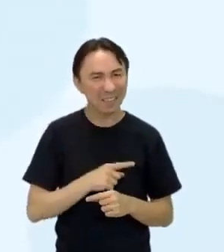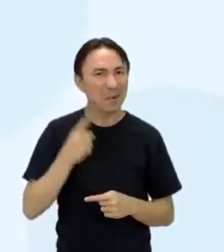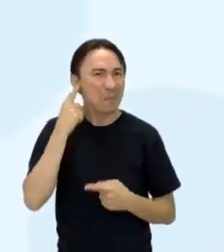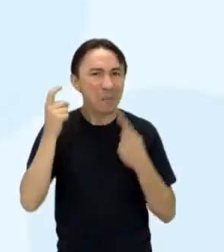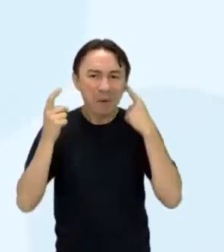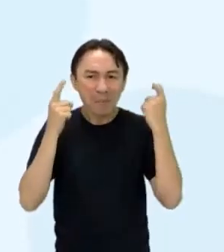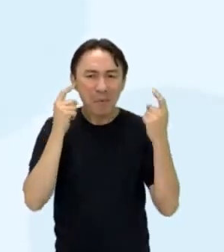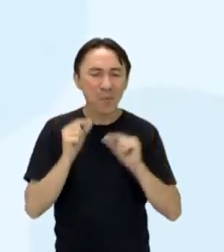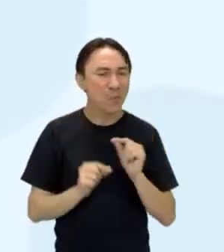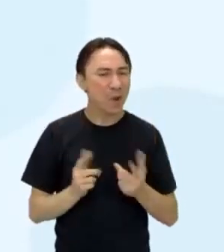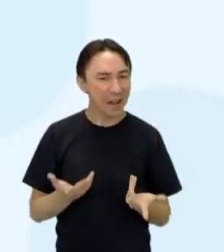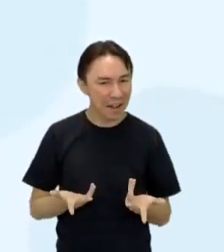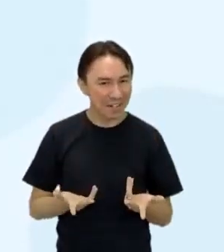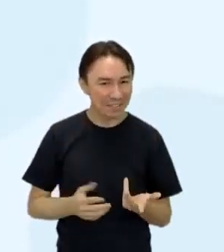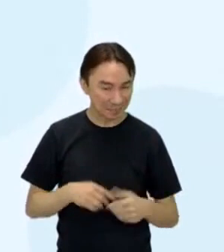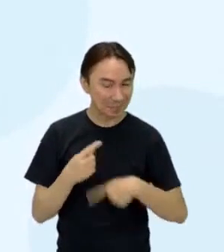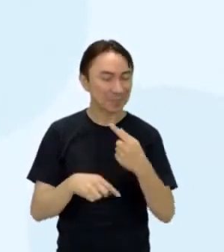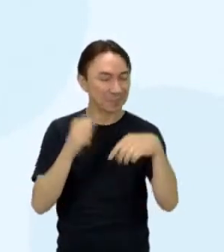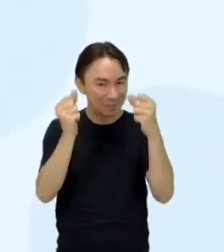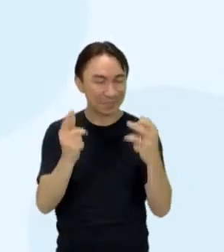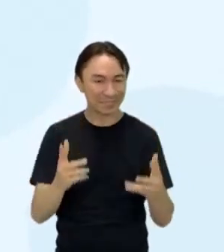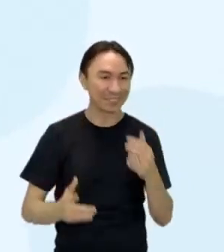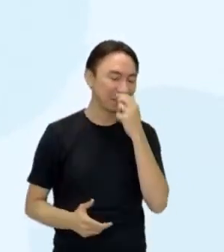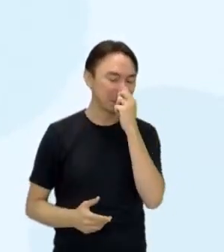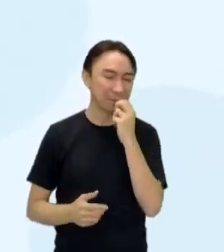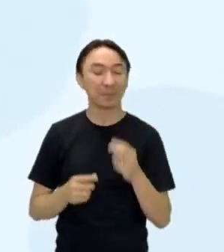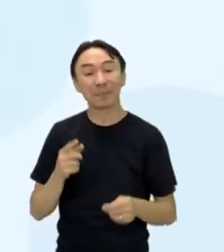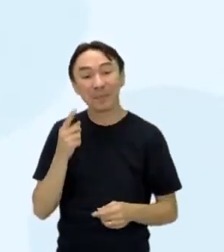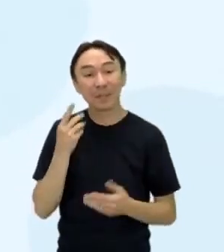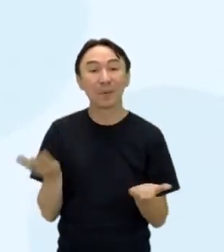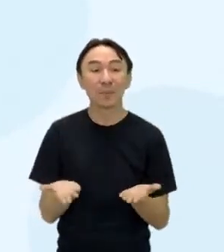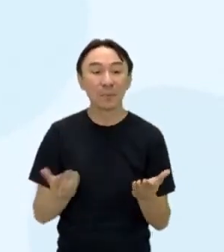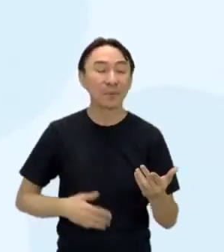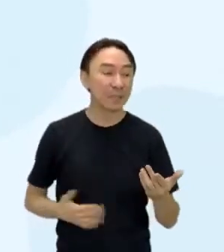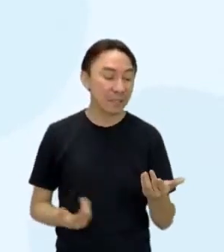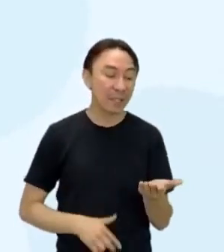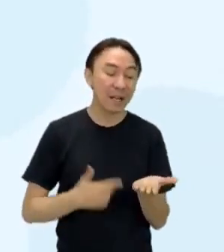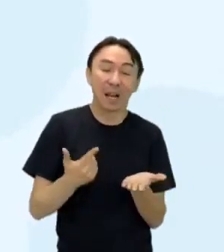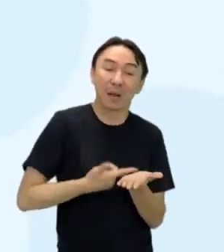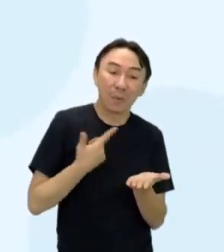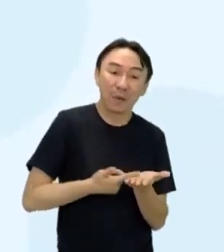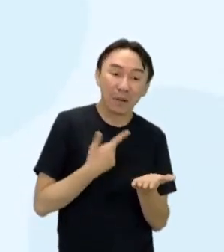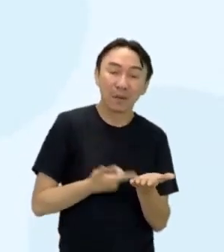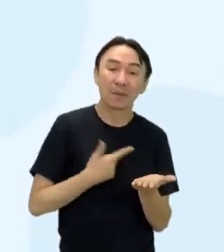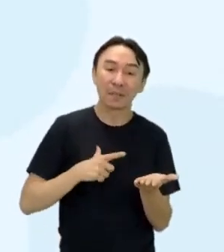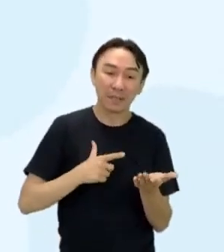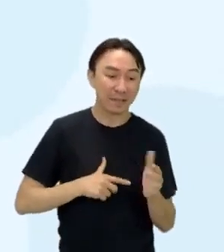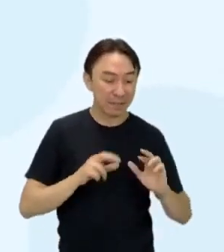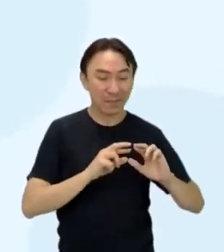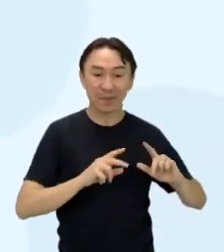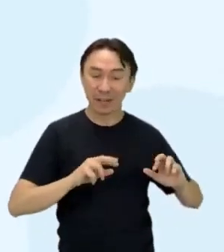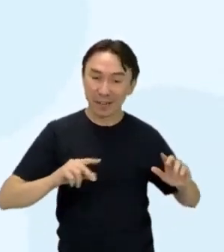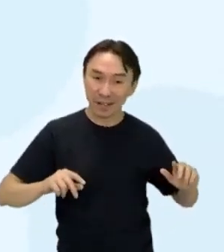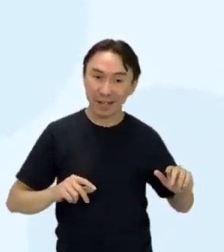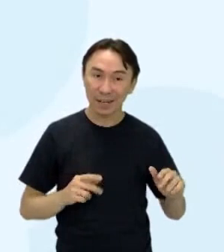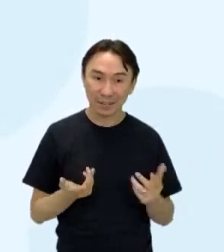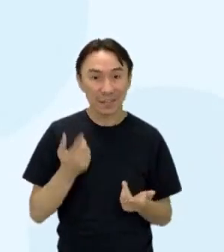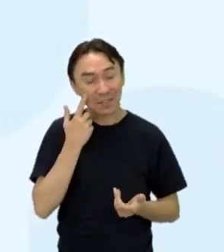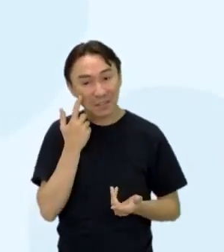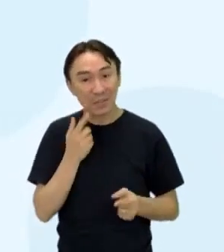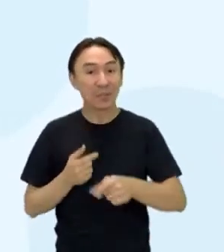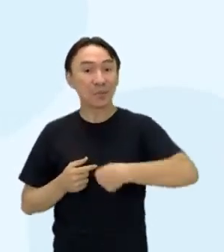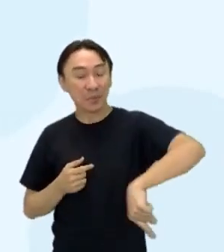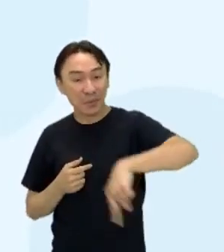Objetivos da aula. Analisar e refletir sobre a variedade linguística presente nos textos literários, considerando sua adequação